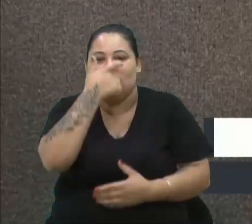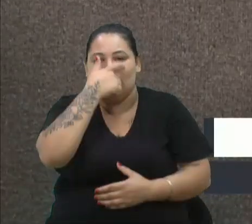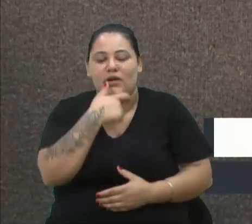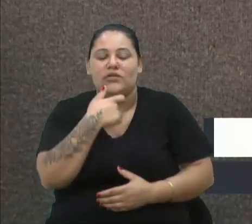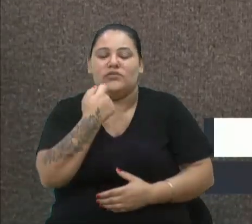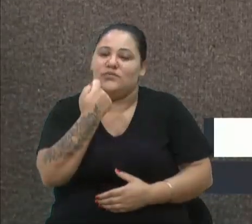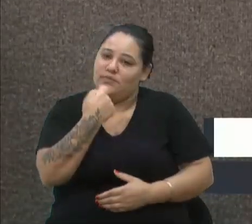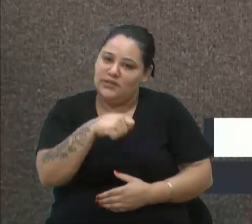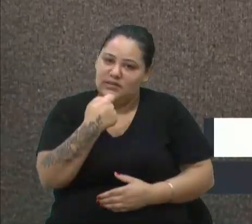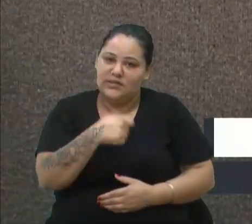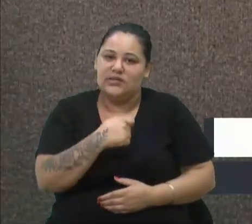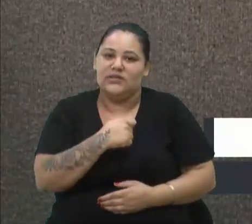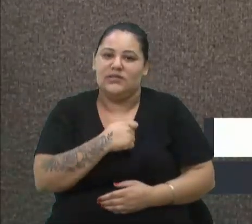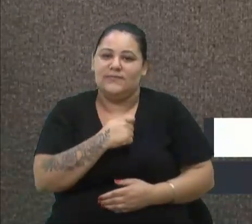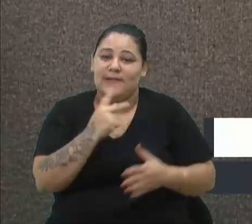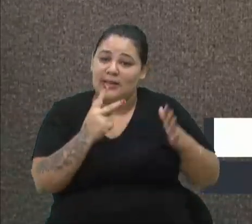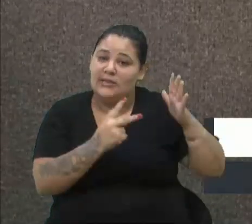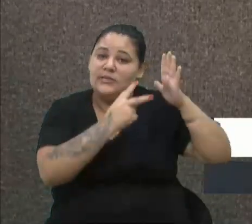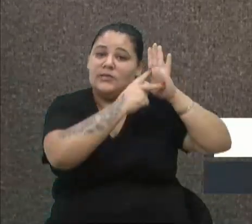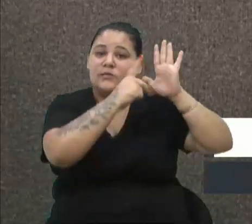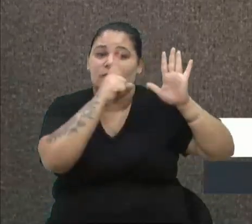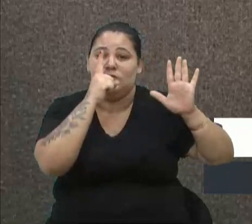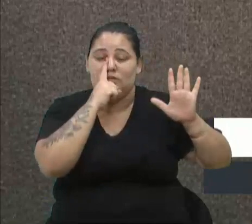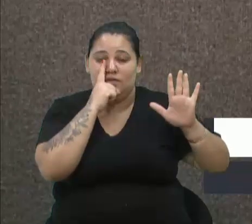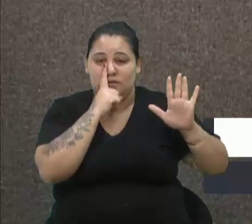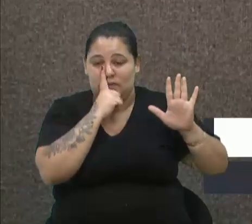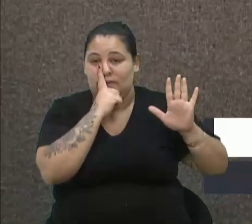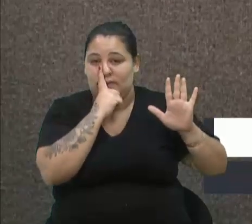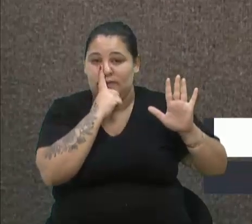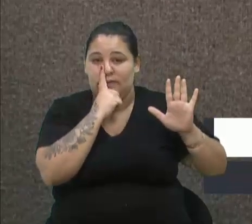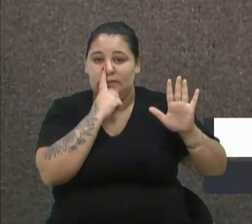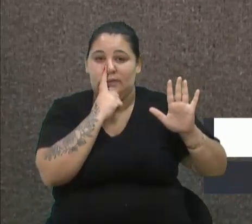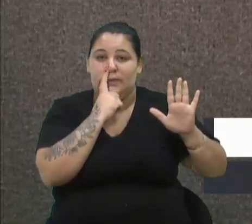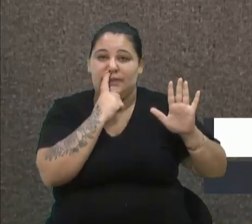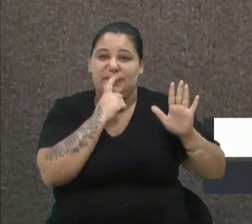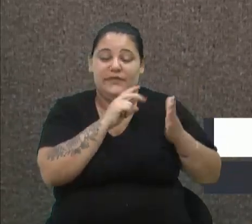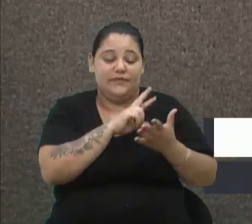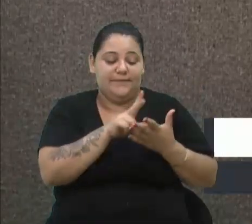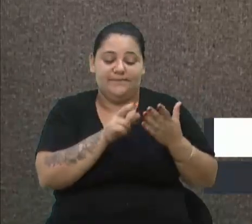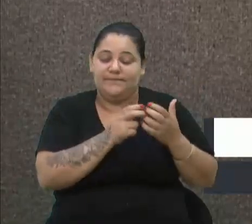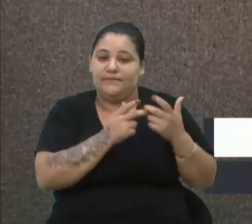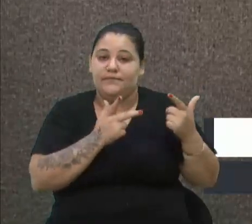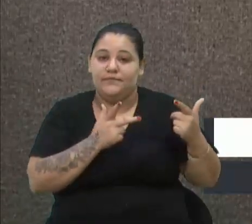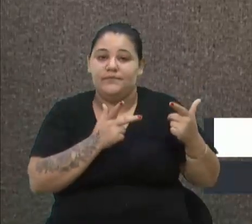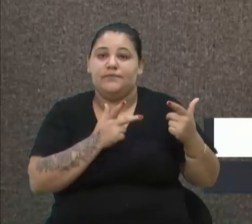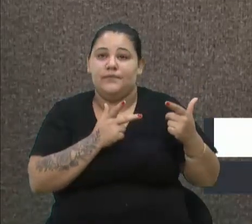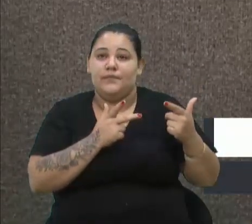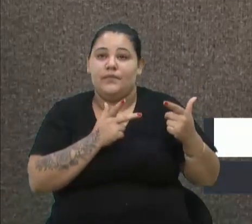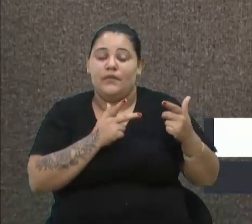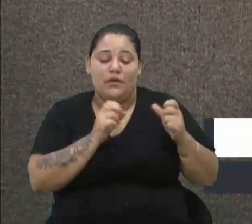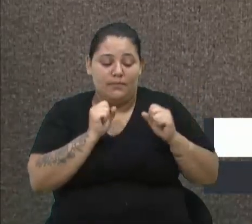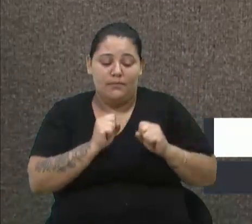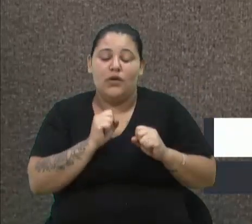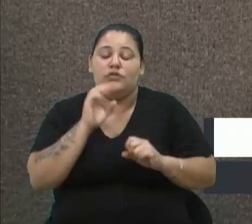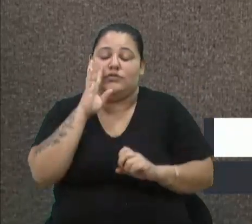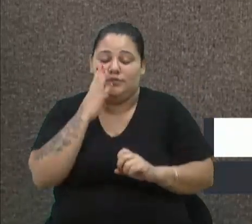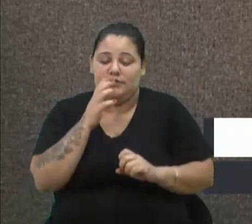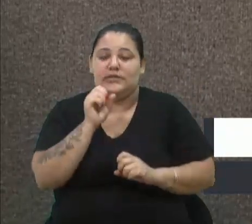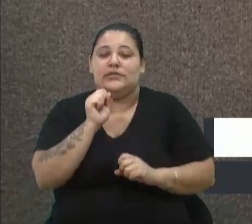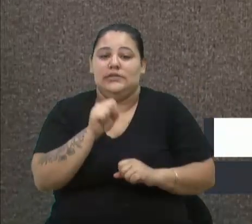alertar as mães, né, em vários fatores, que isso pode ocorrer.